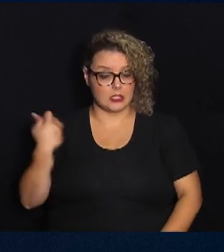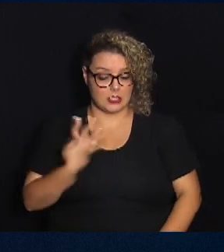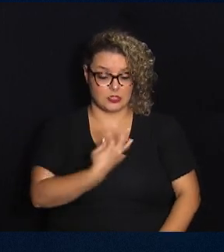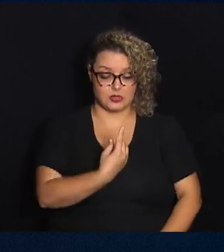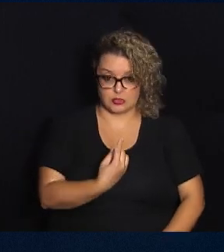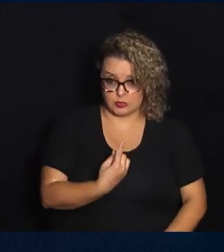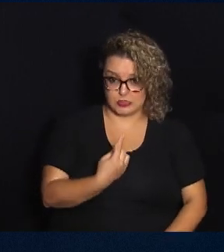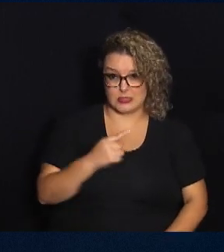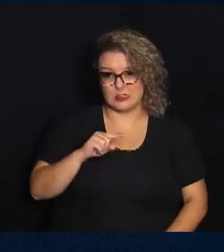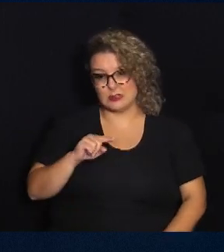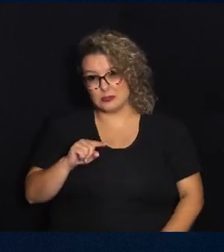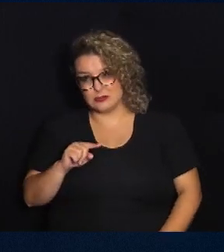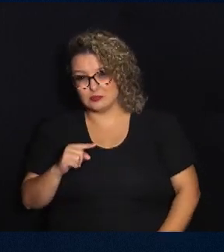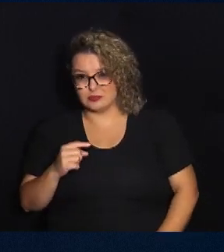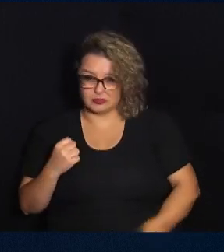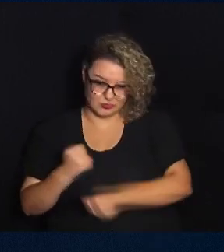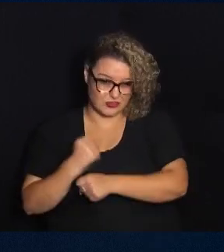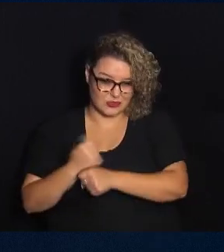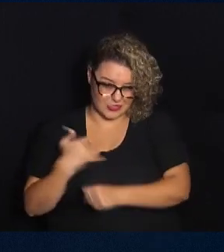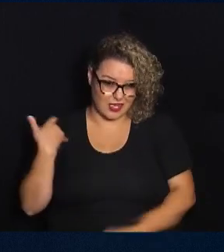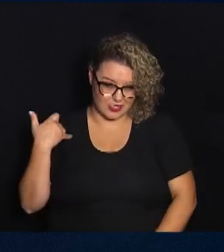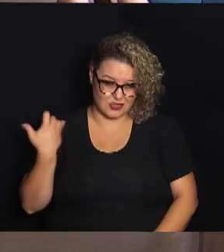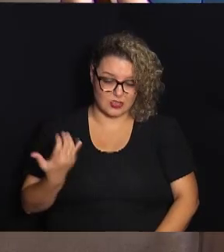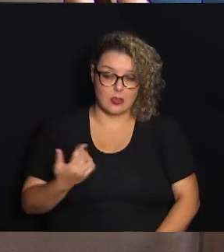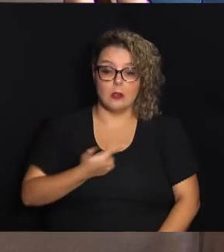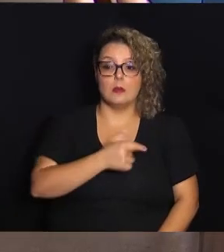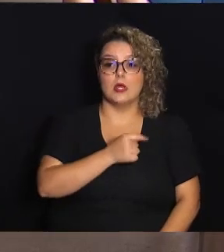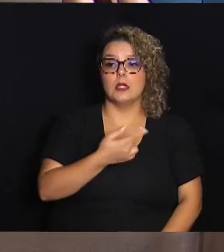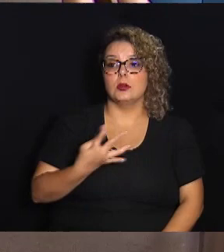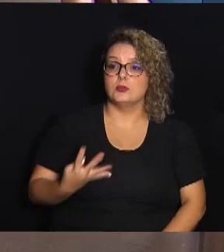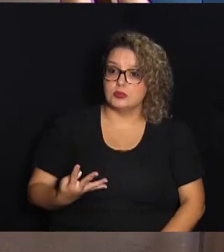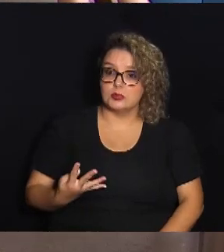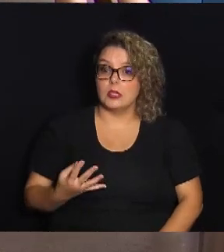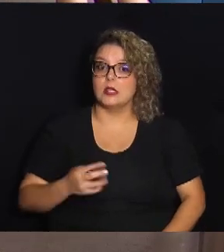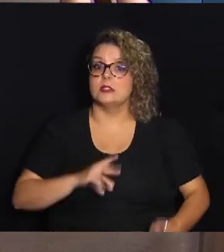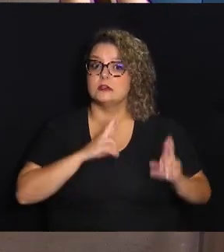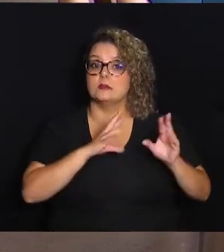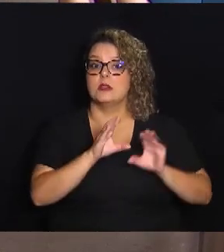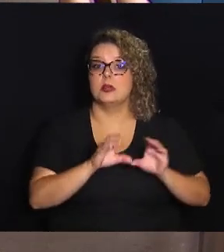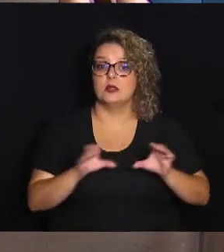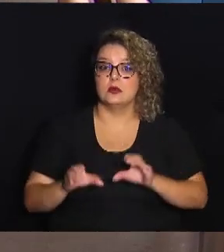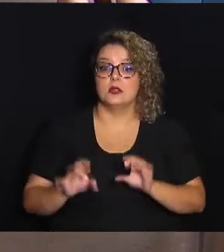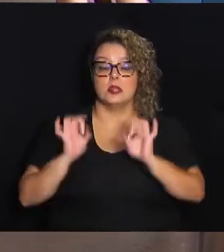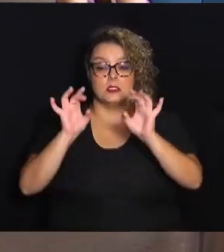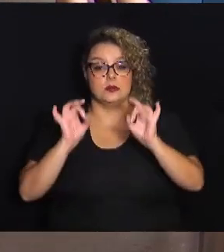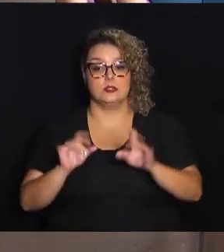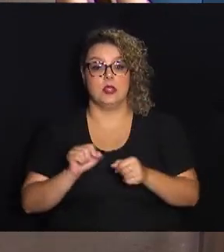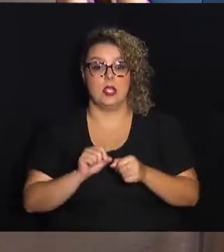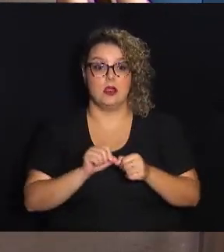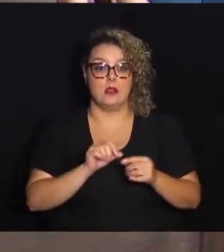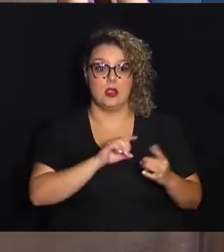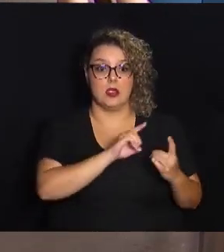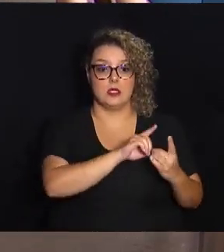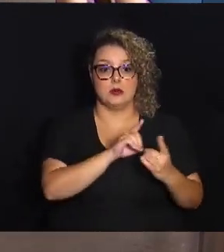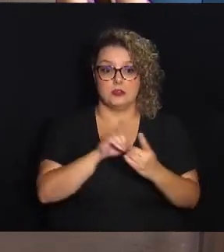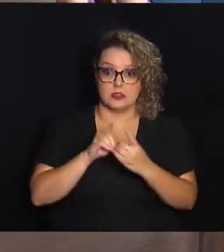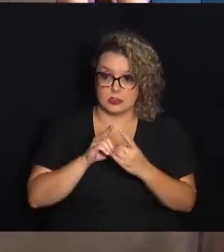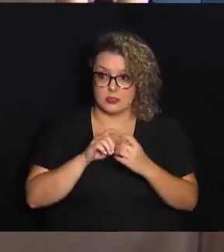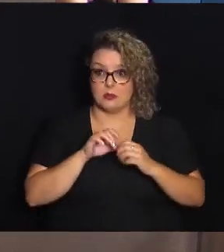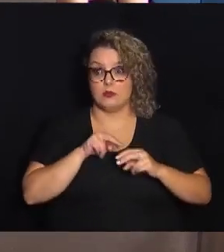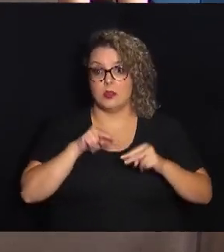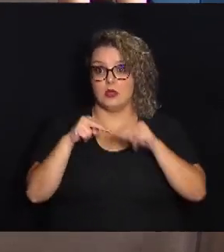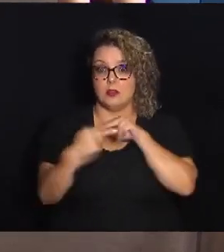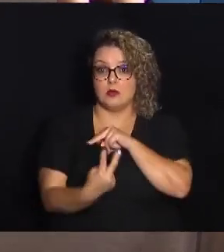A idade média do usuário é de 41 anos e meio. Para 2024, a expectativa da coordenadora é que especialistas